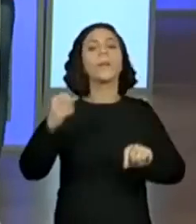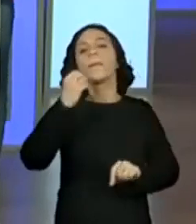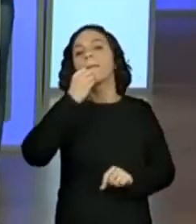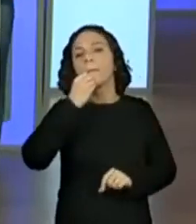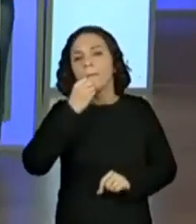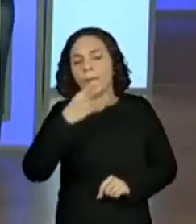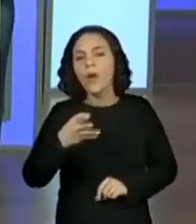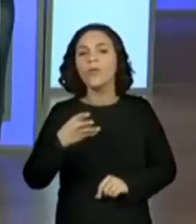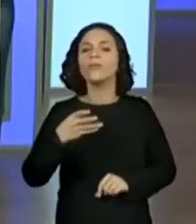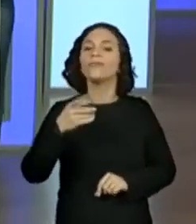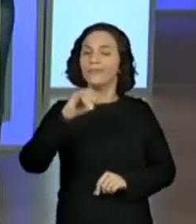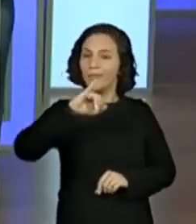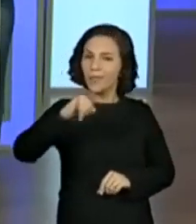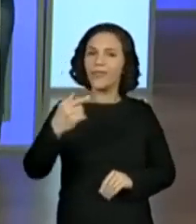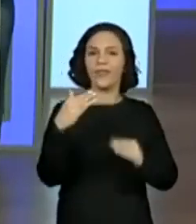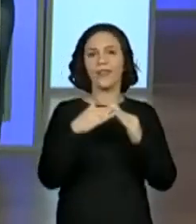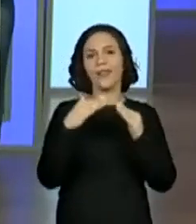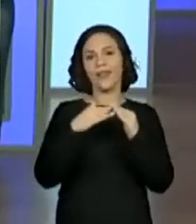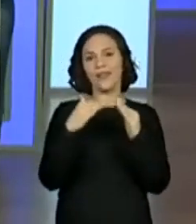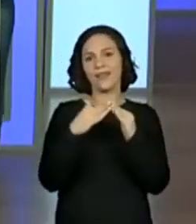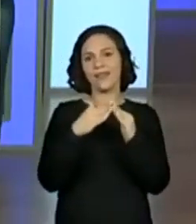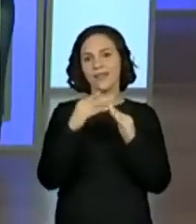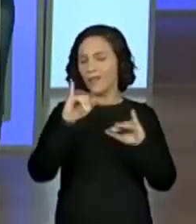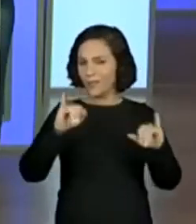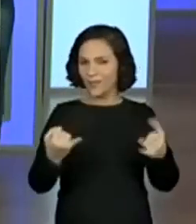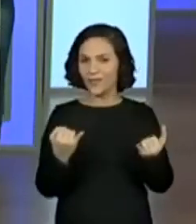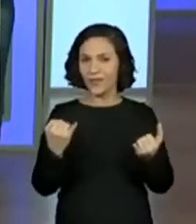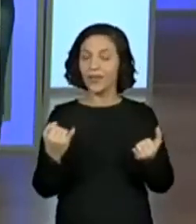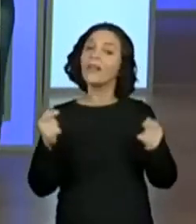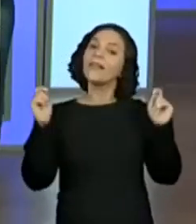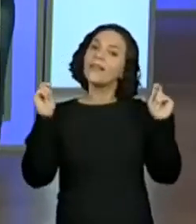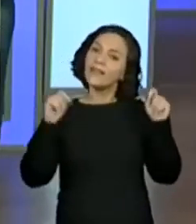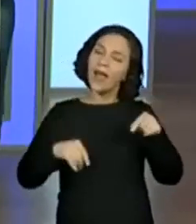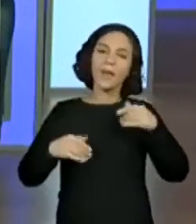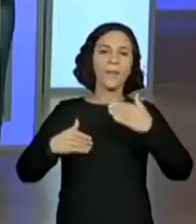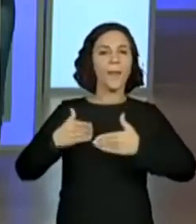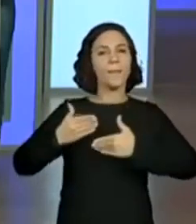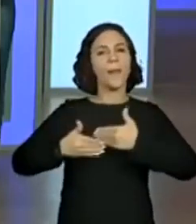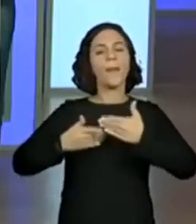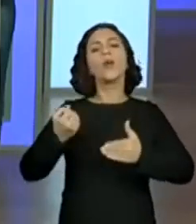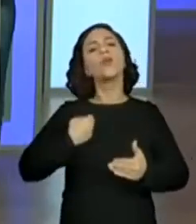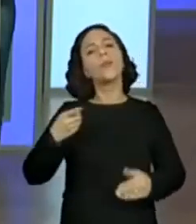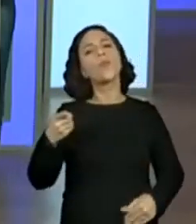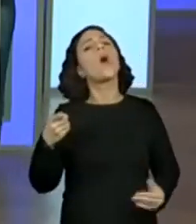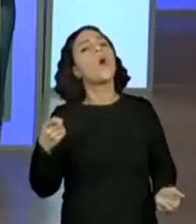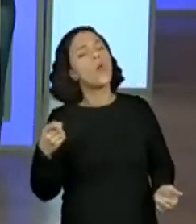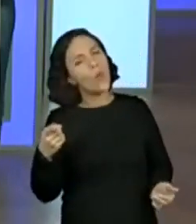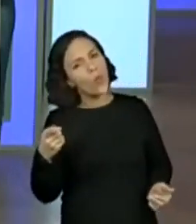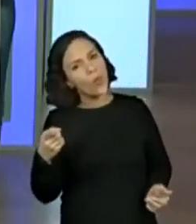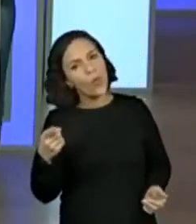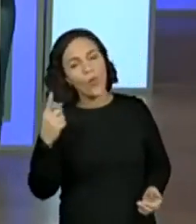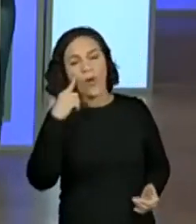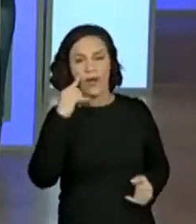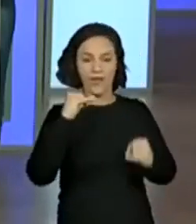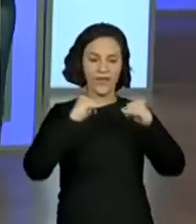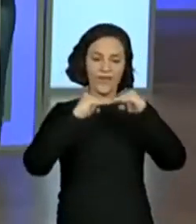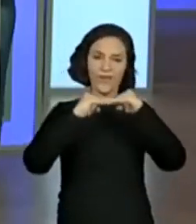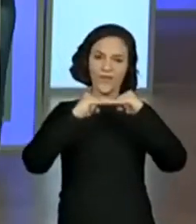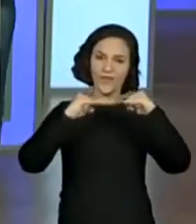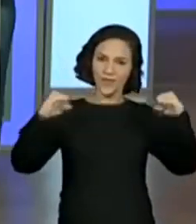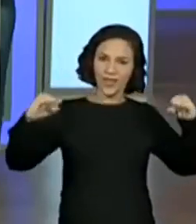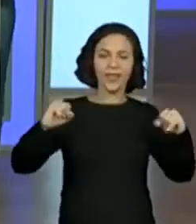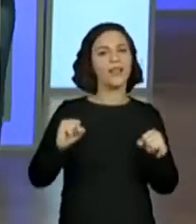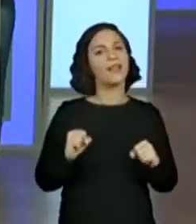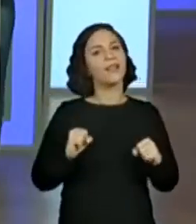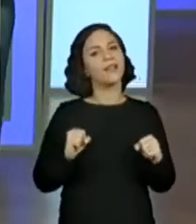mesmo aí os pais, né, com a criançada. Porque dá para ir justamente, que número é esse? Conta uma fileira. Nós fizemos aqui essa